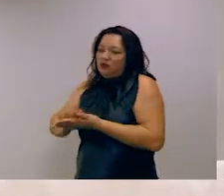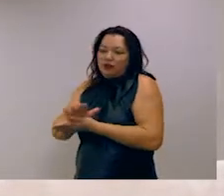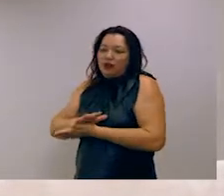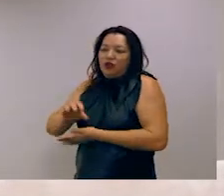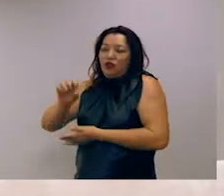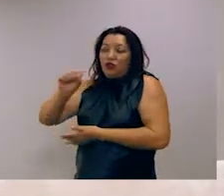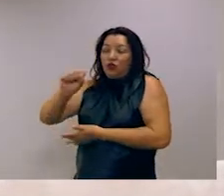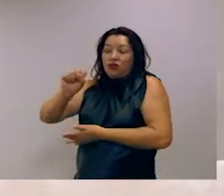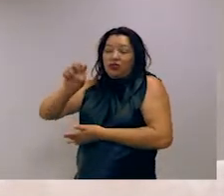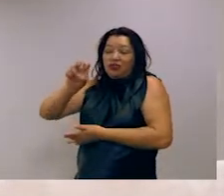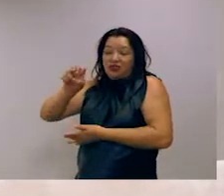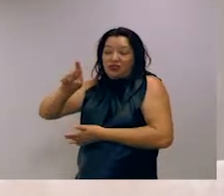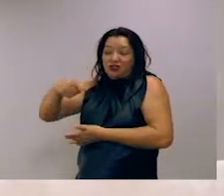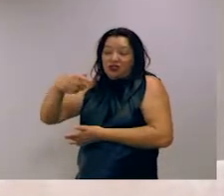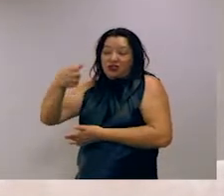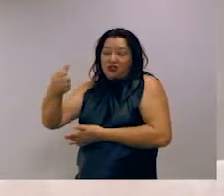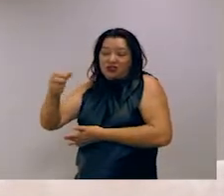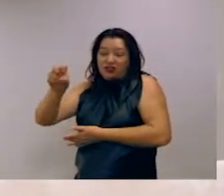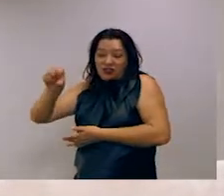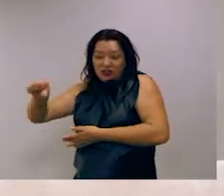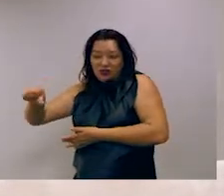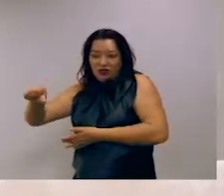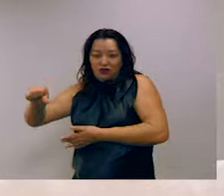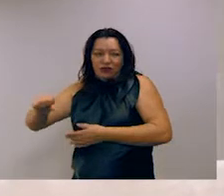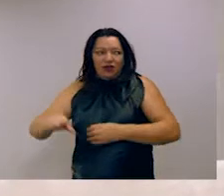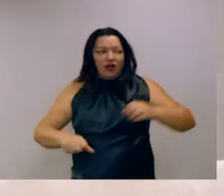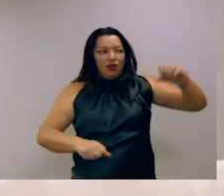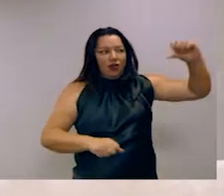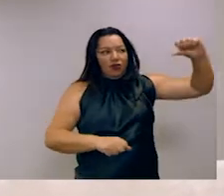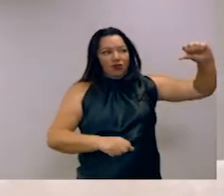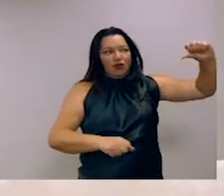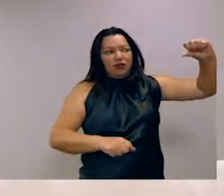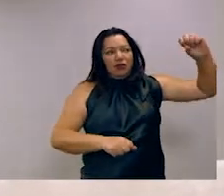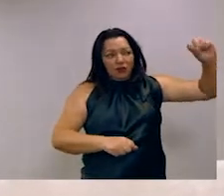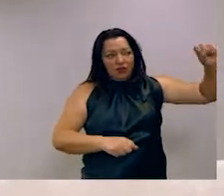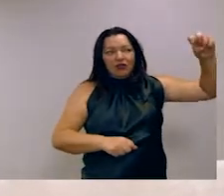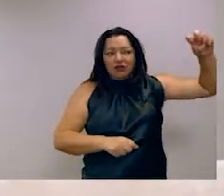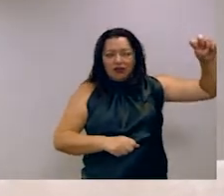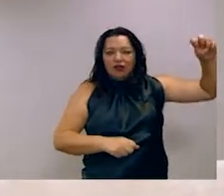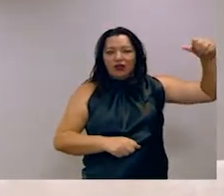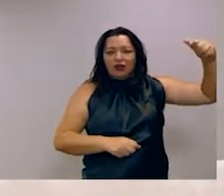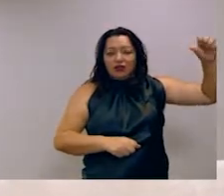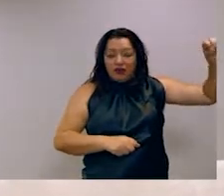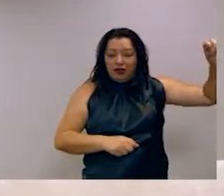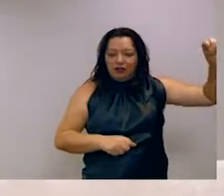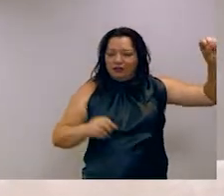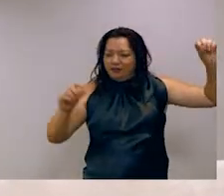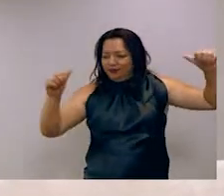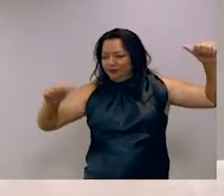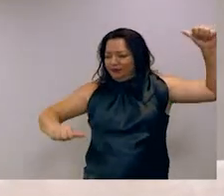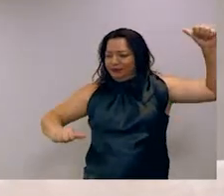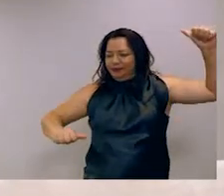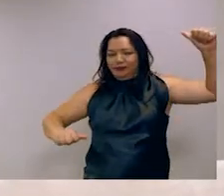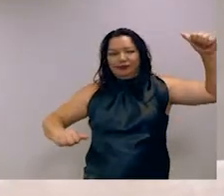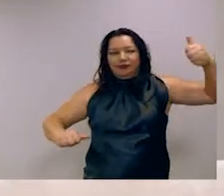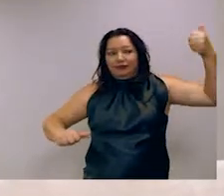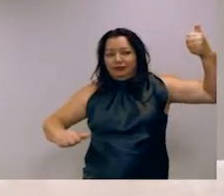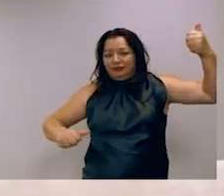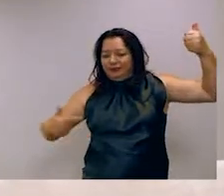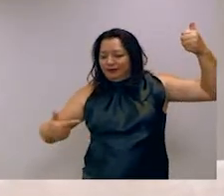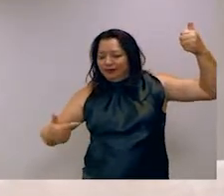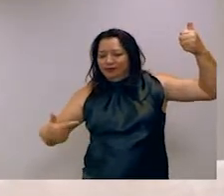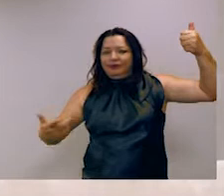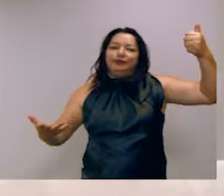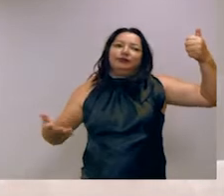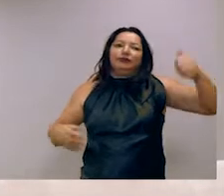e 69% e o desempenho do melhor algoritmo já está em 85% e 80%. Ou seja, várias das tarefas de compreensão simples de